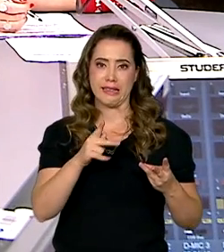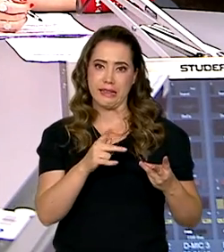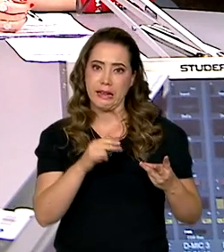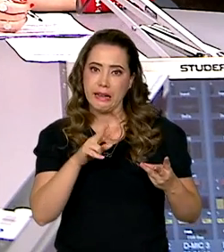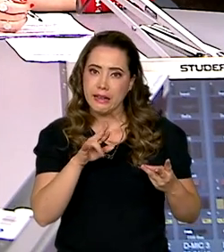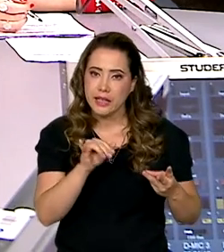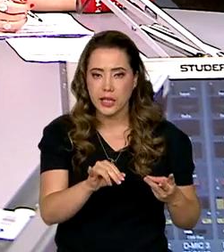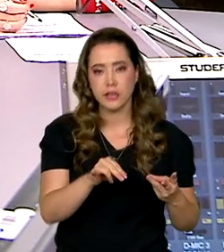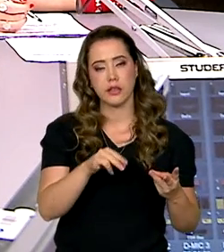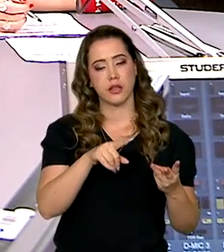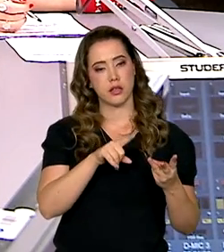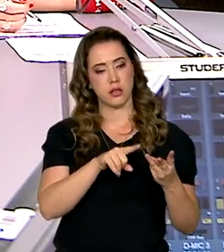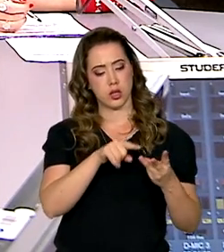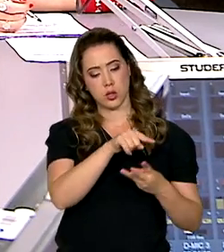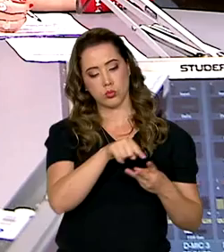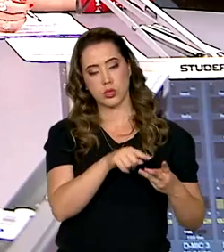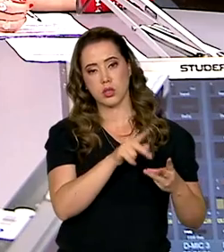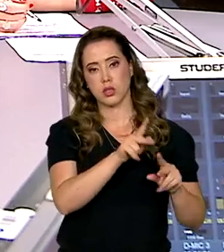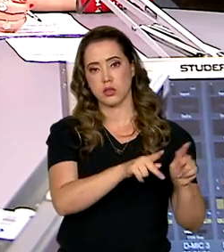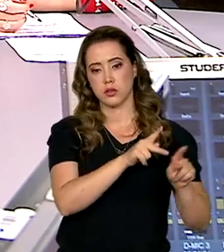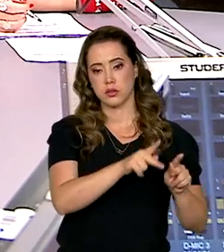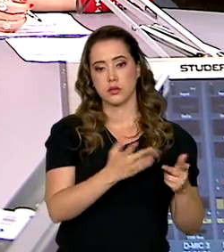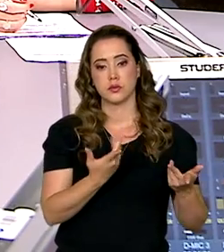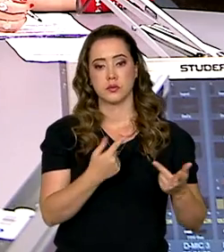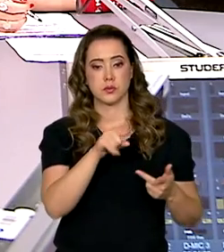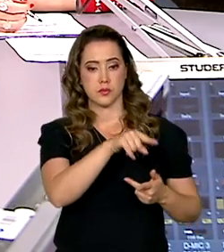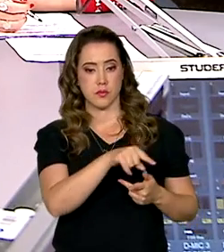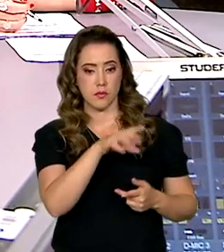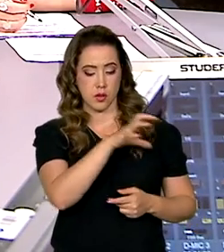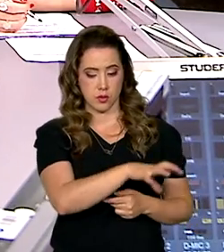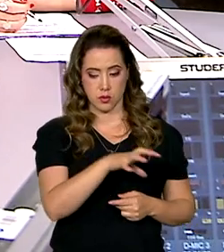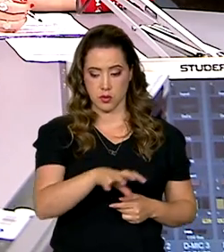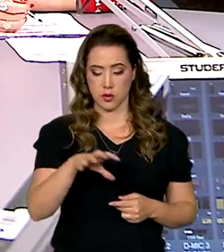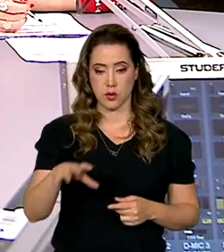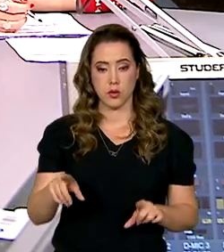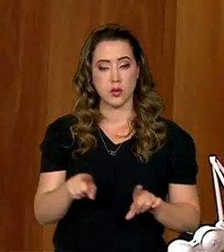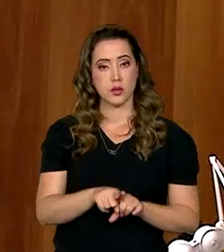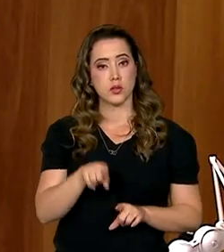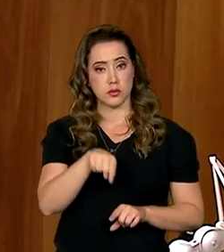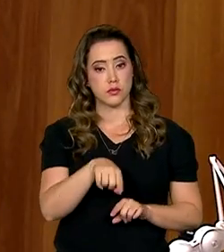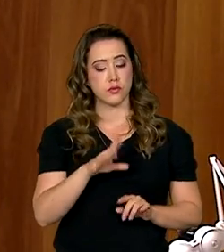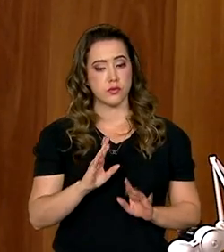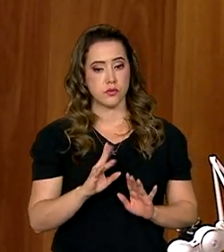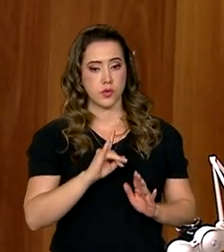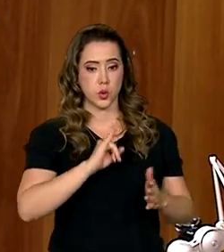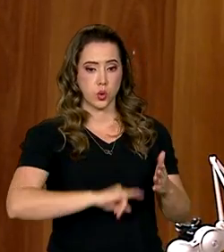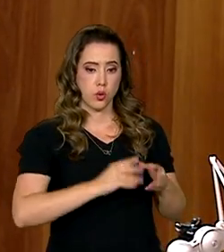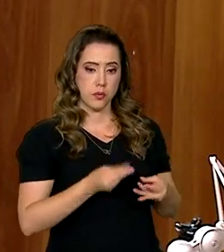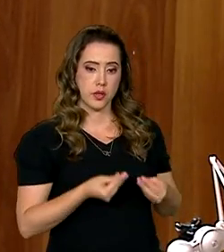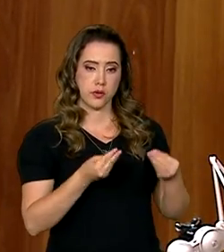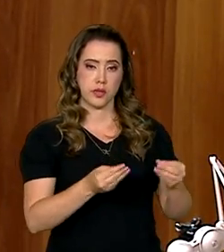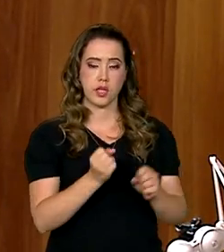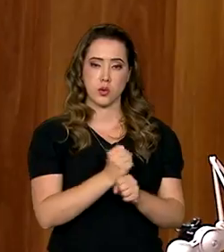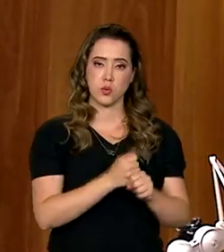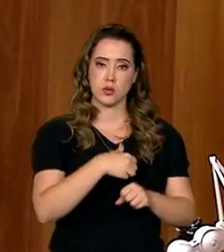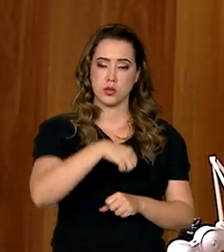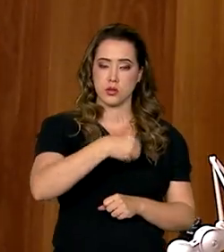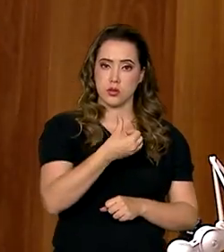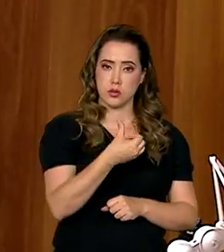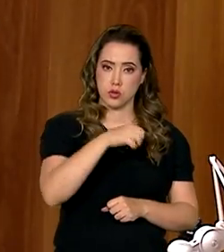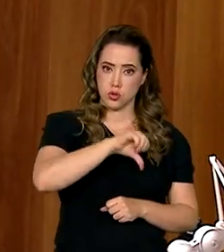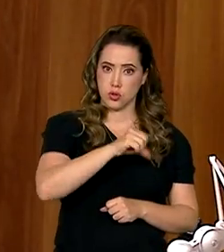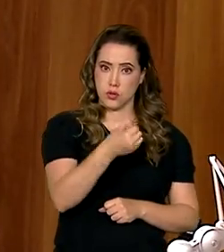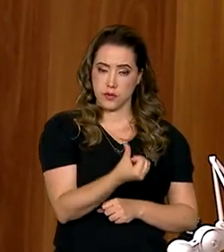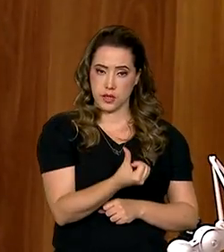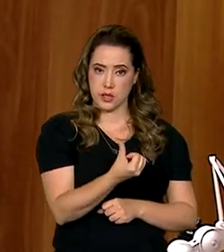terras, a Trincheira Abacajá foi demarcada ainda em 96 e